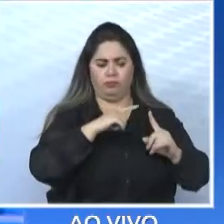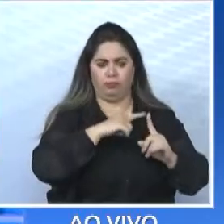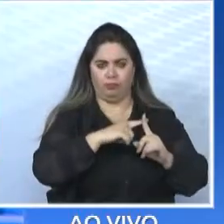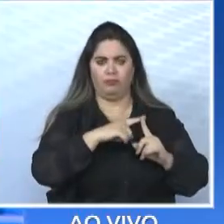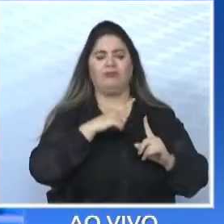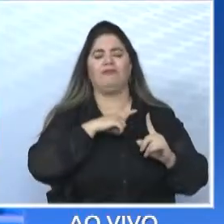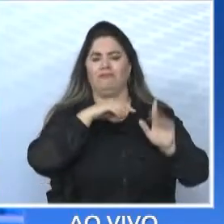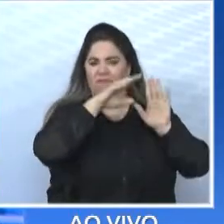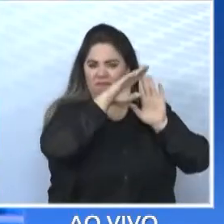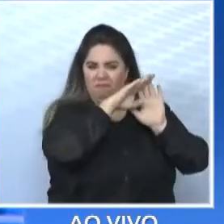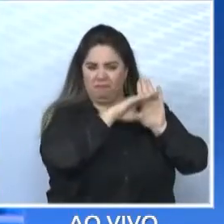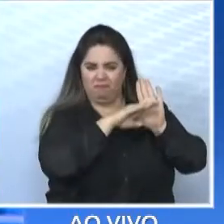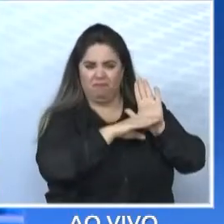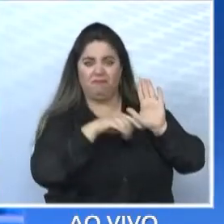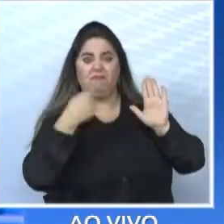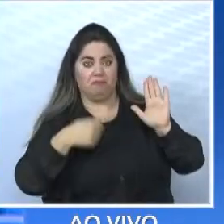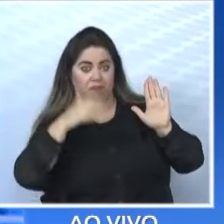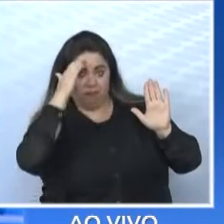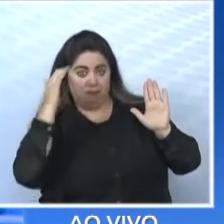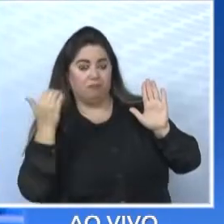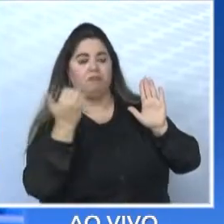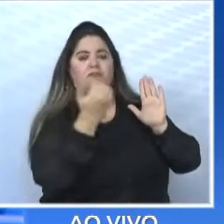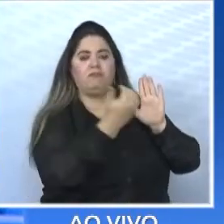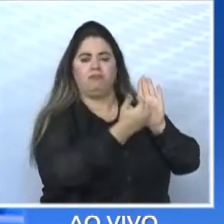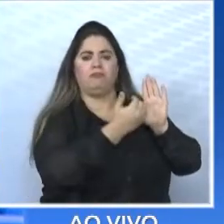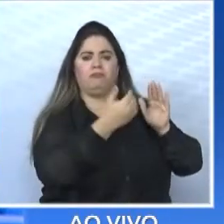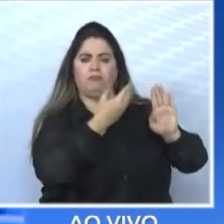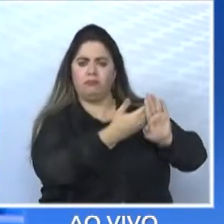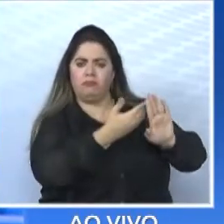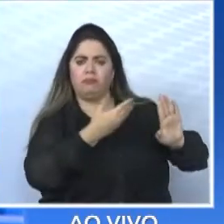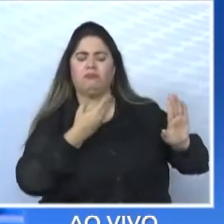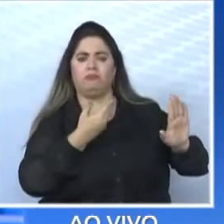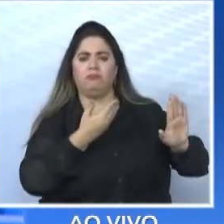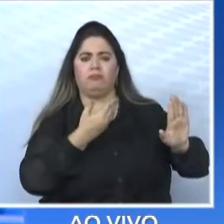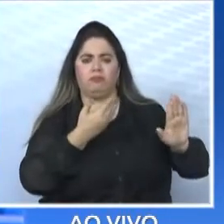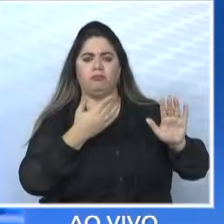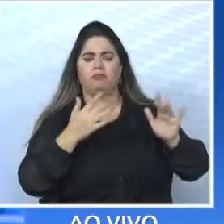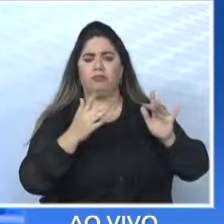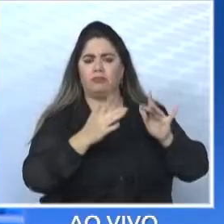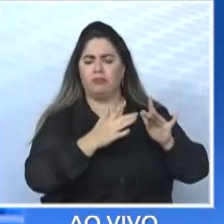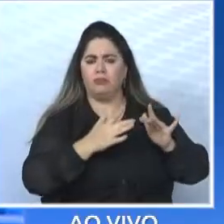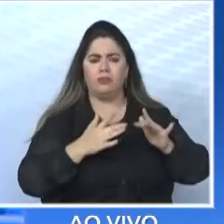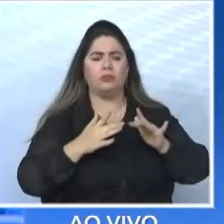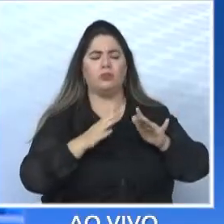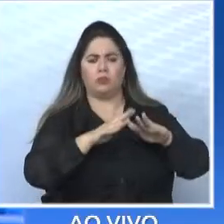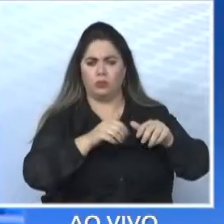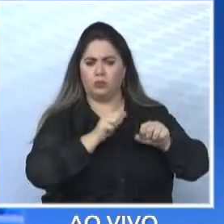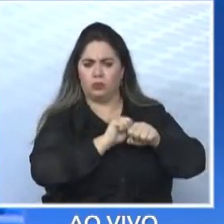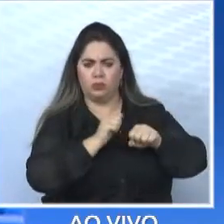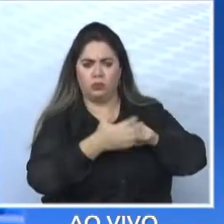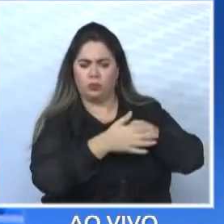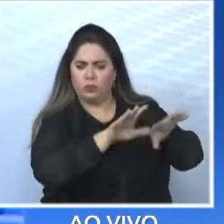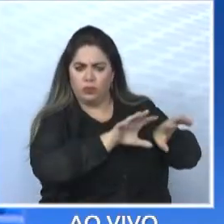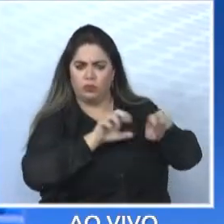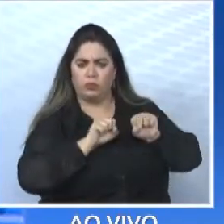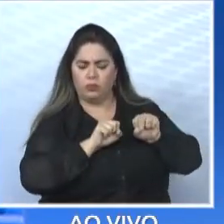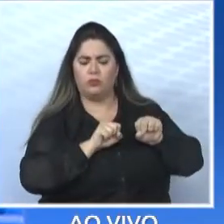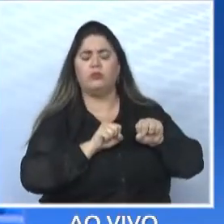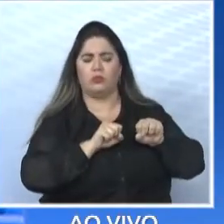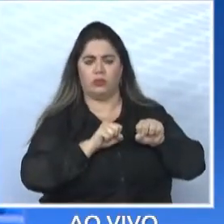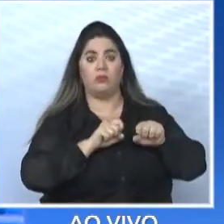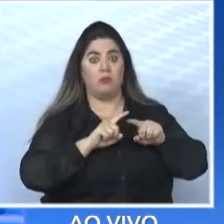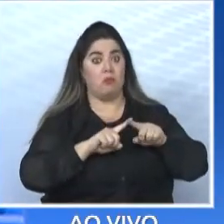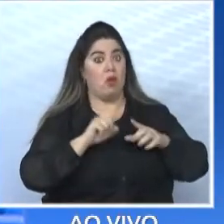protocolos sanitários para ter espaçamento, para as pessoas não se contaminarem nesse processo, não se infectarem nesse processo, mas garantir.